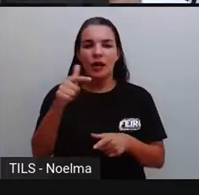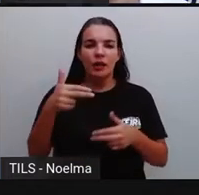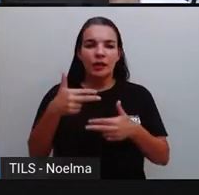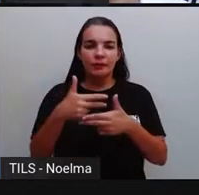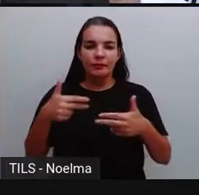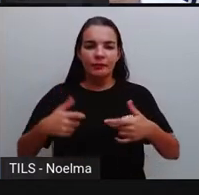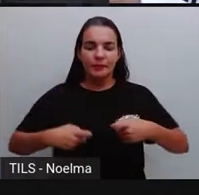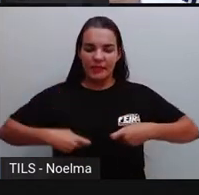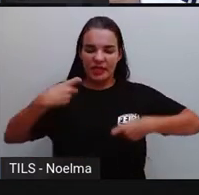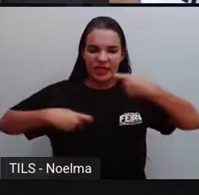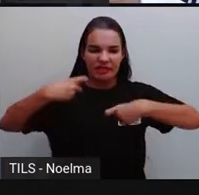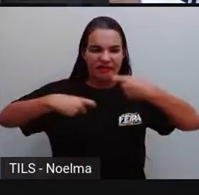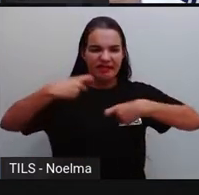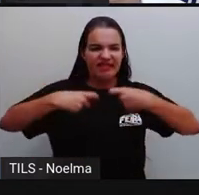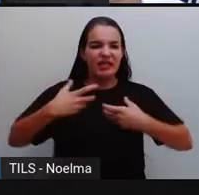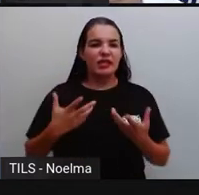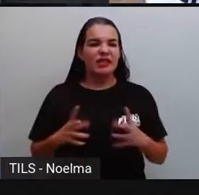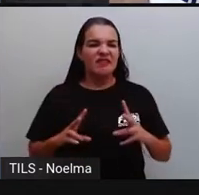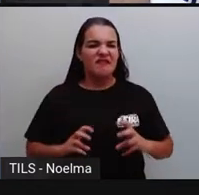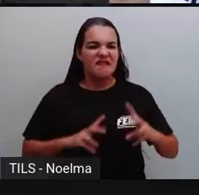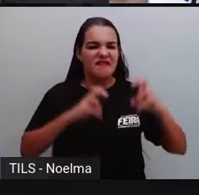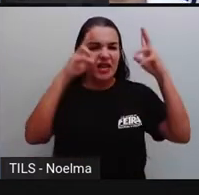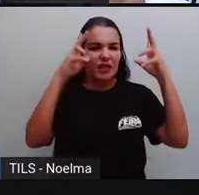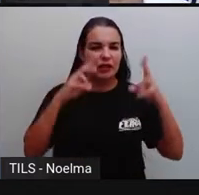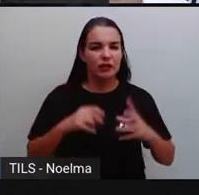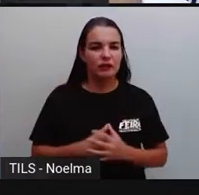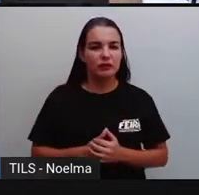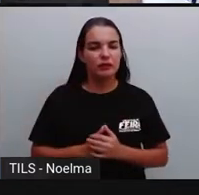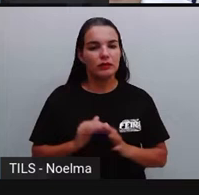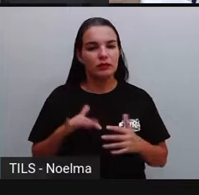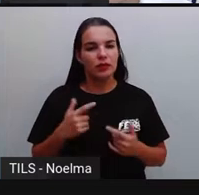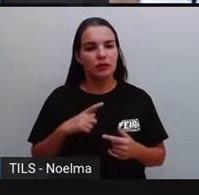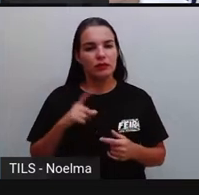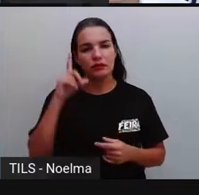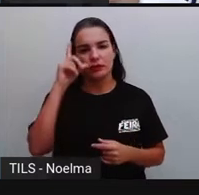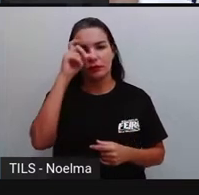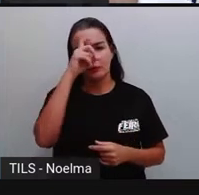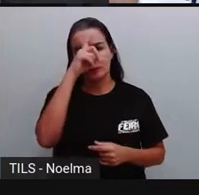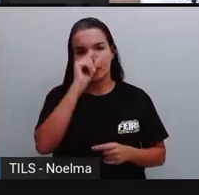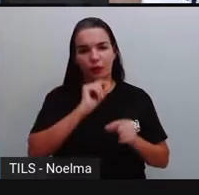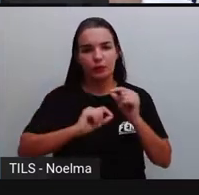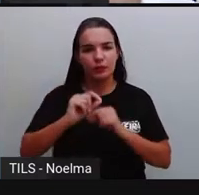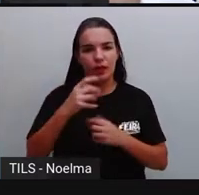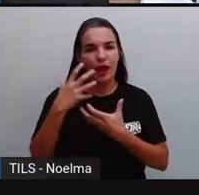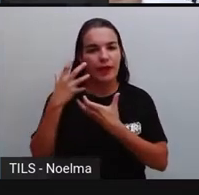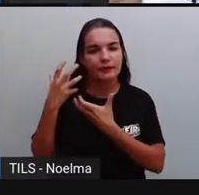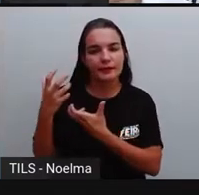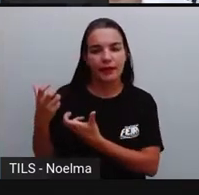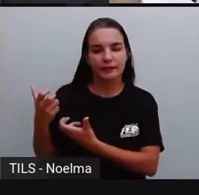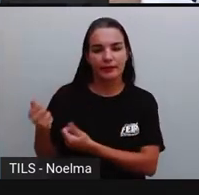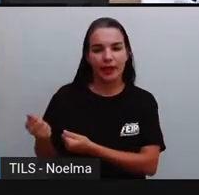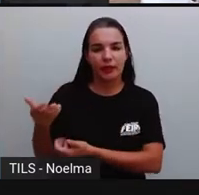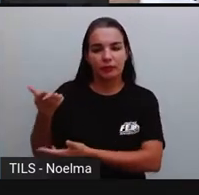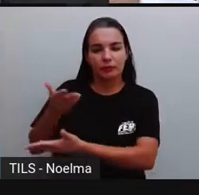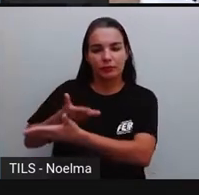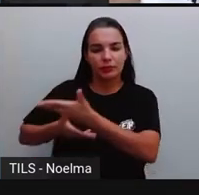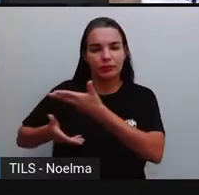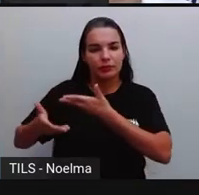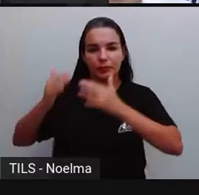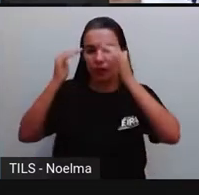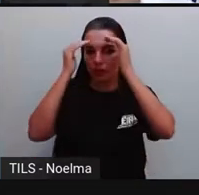tá? E da onde vem a intolerância mesmo, que a Pró falou? Da dificuldade de conviver, de